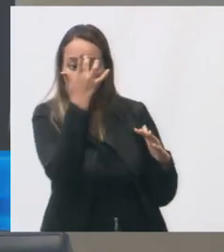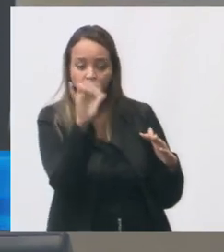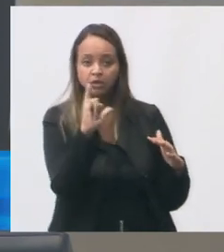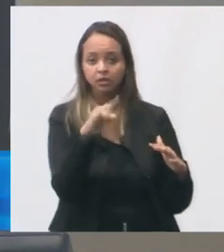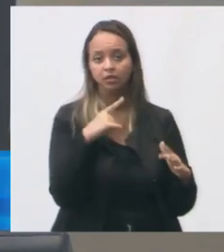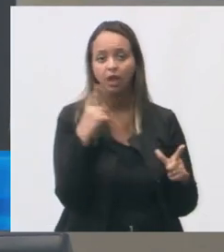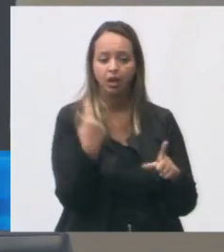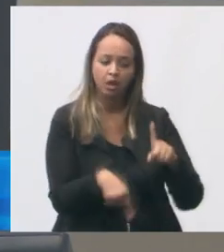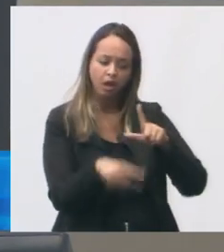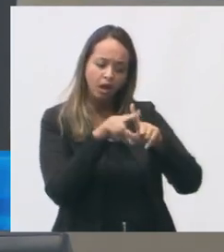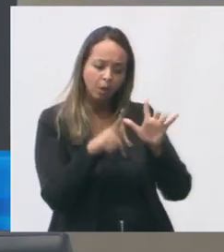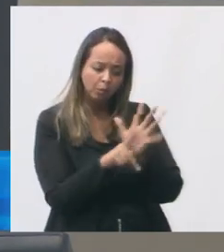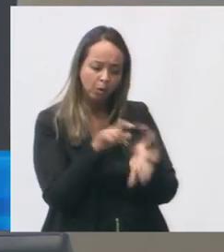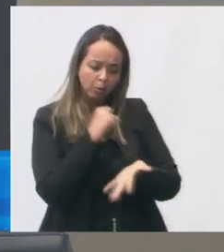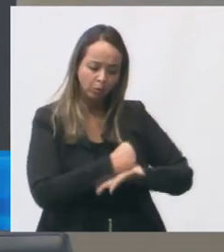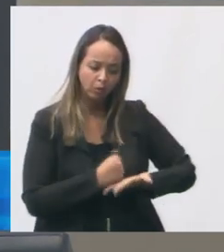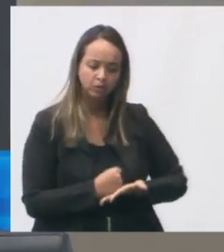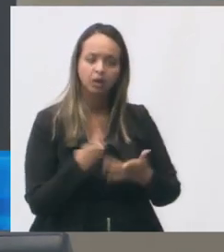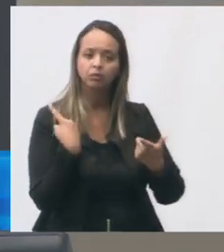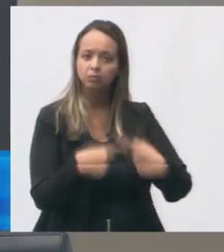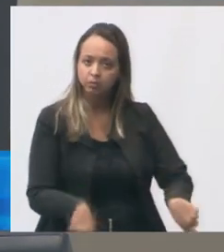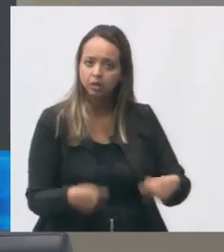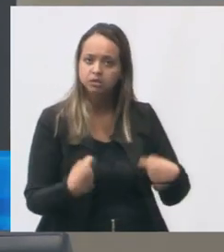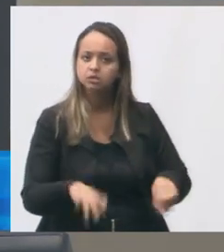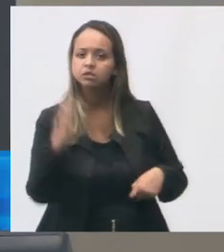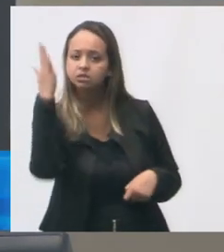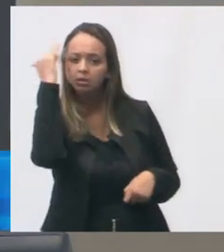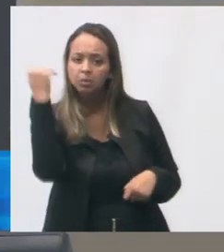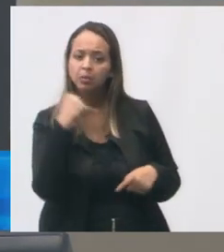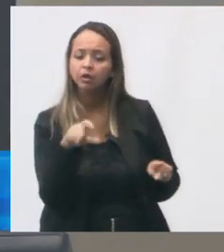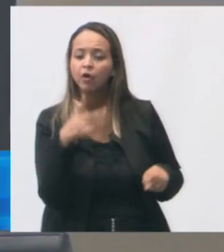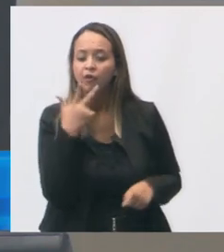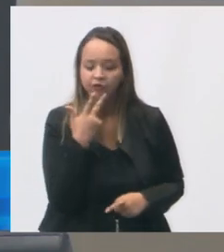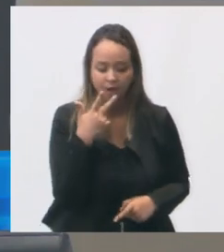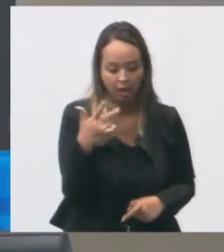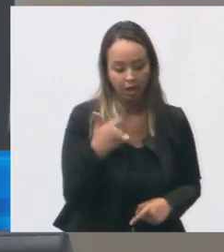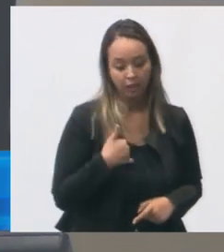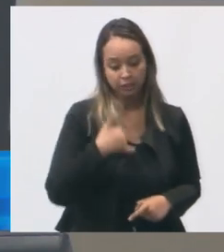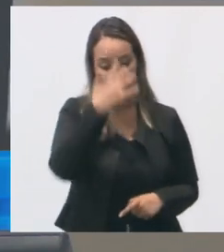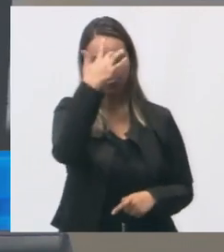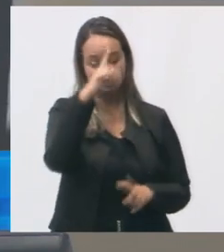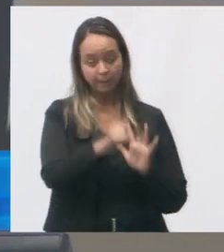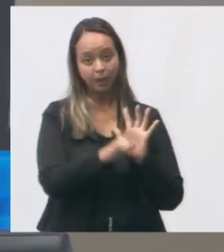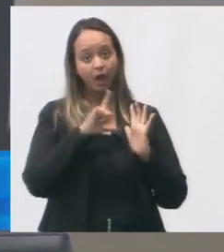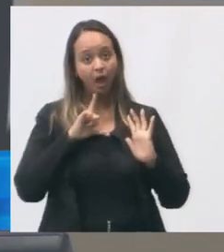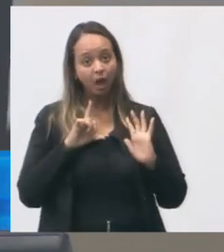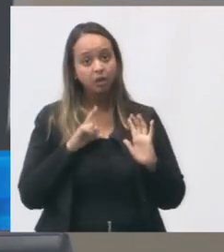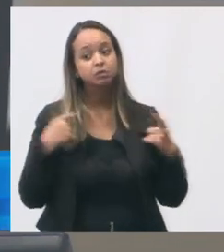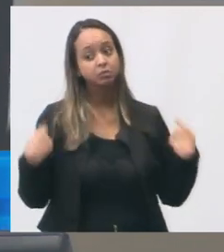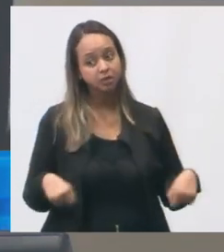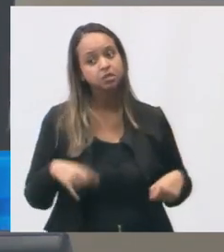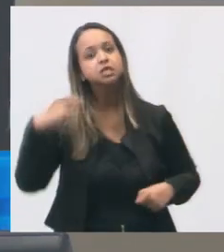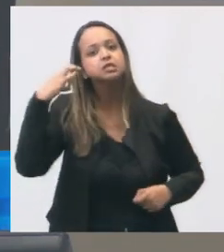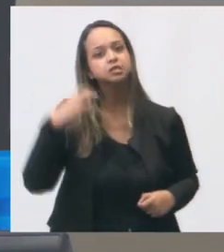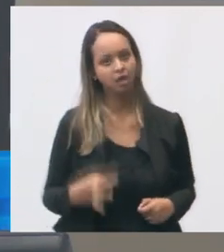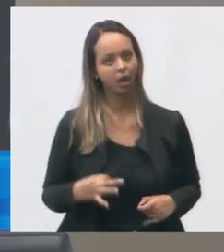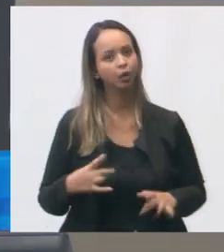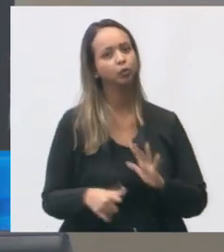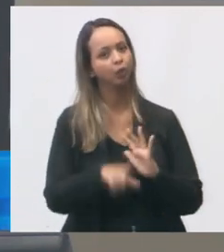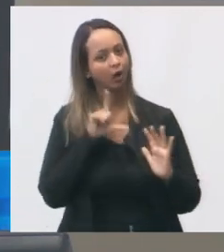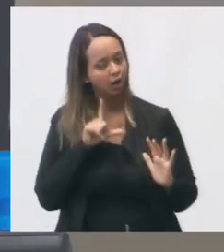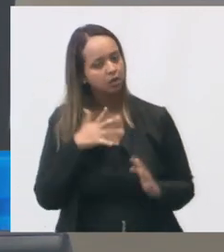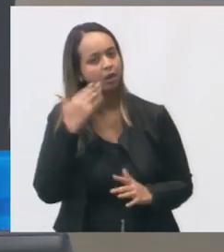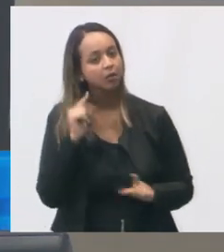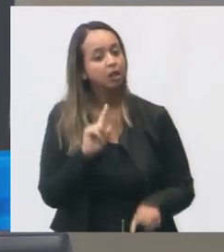aditivo, nós temos que identificar essa situação para a gente também não falar sem ter a certeza. Então, eu vou fazer esse